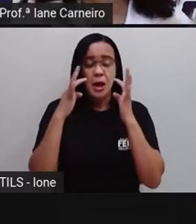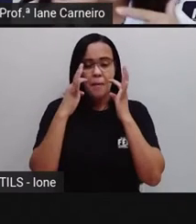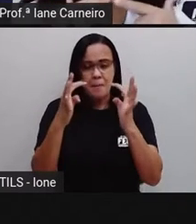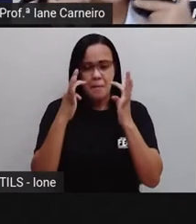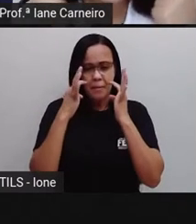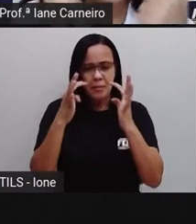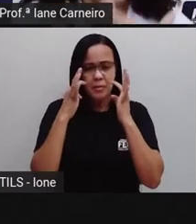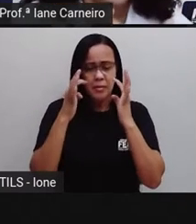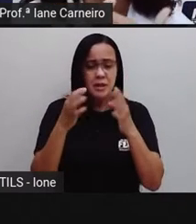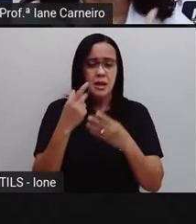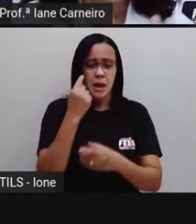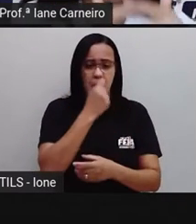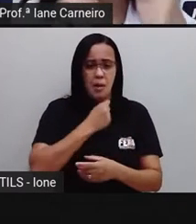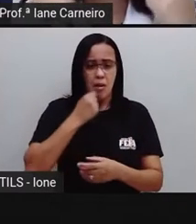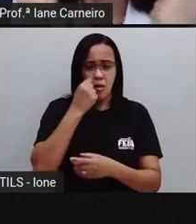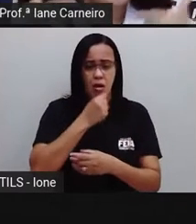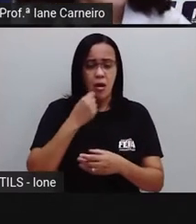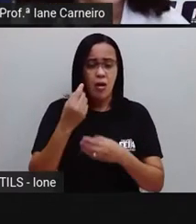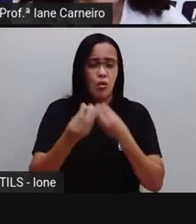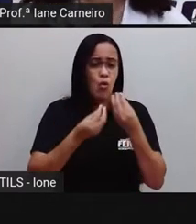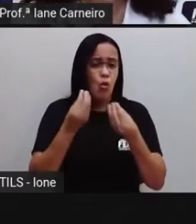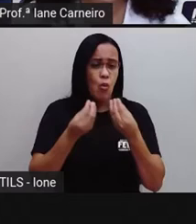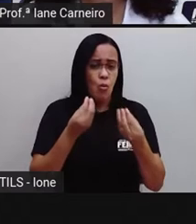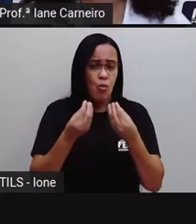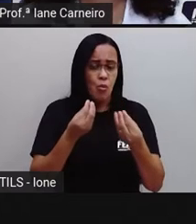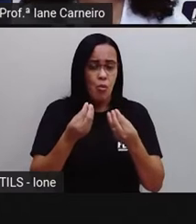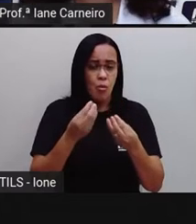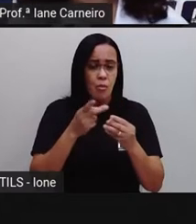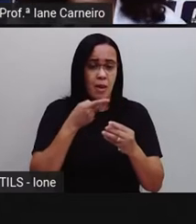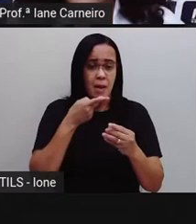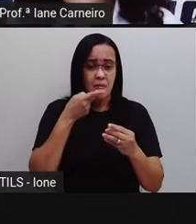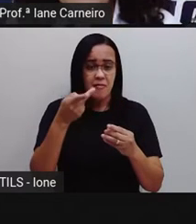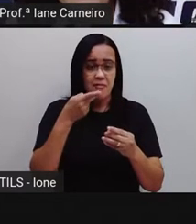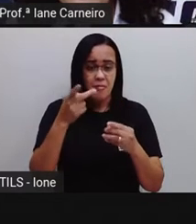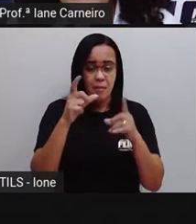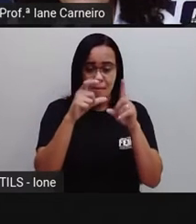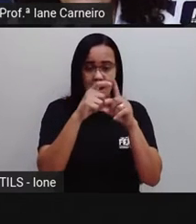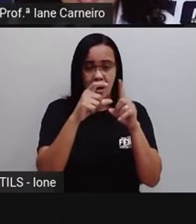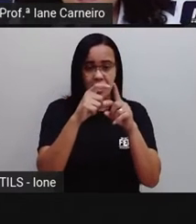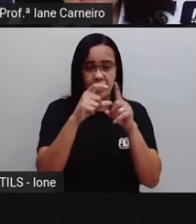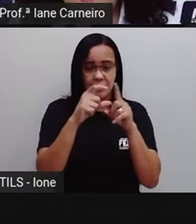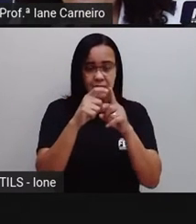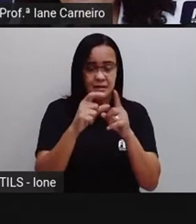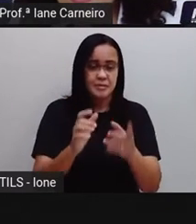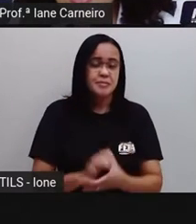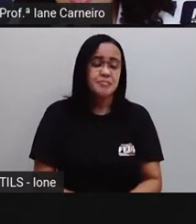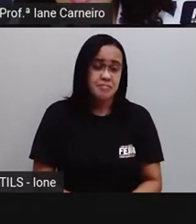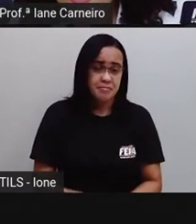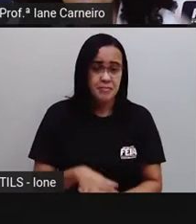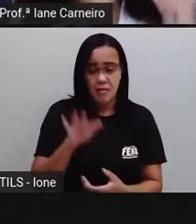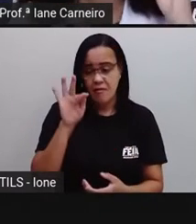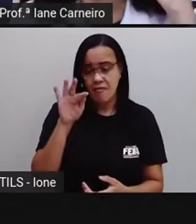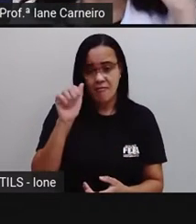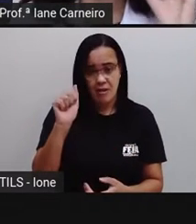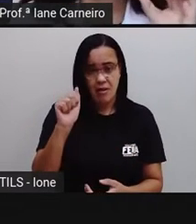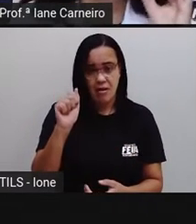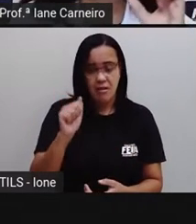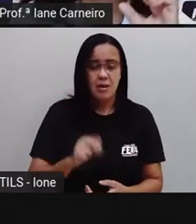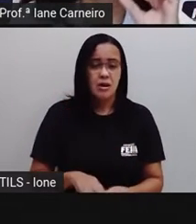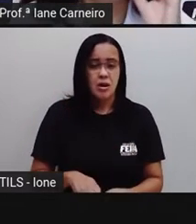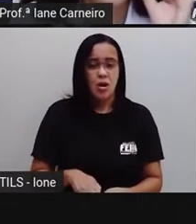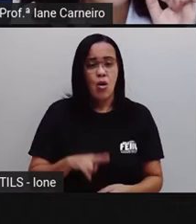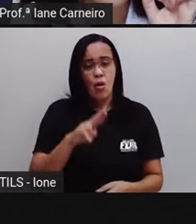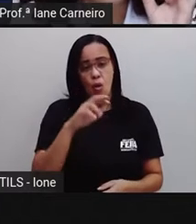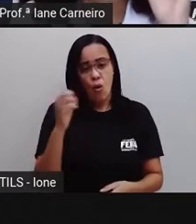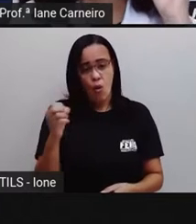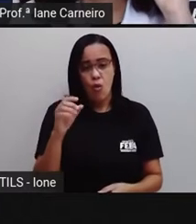que nossa boca faz, né? Que a língua faz, né? Então a Pró falou o Fá, né? O Fí, o Folhinha, ó,